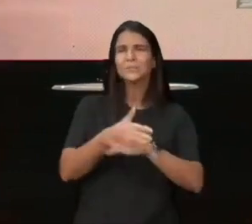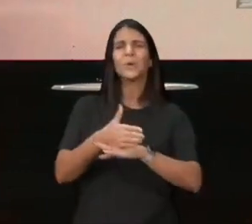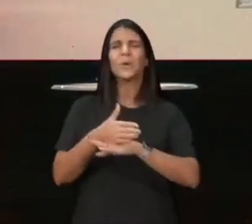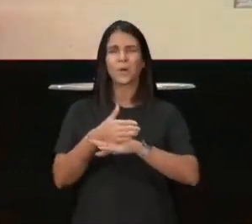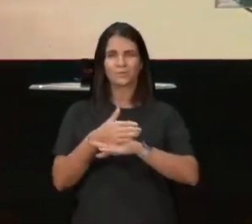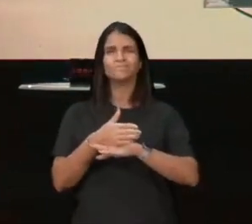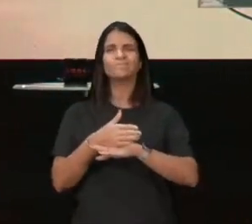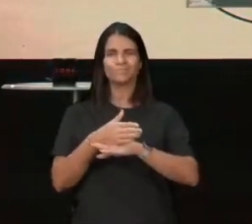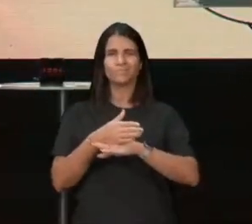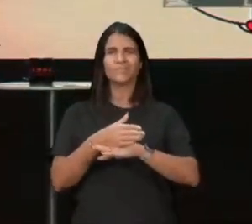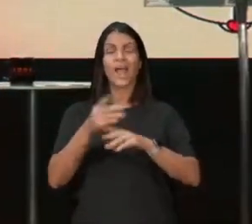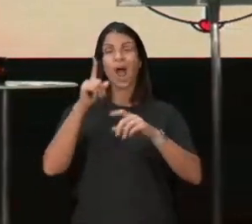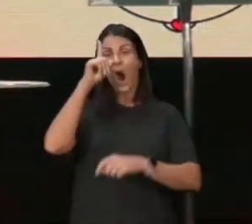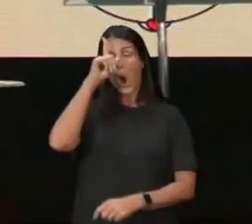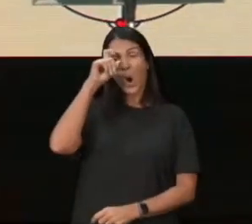teve jeito,